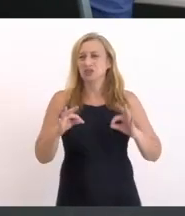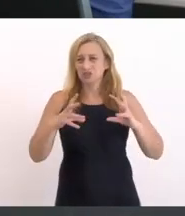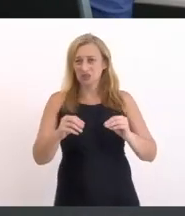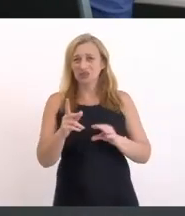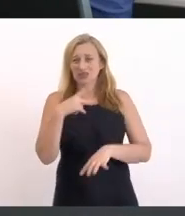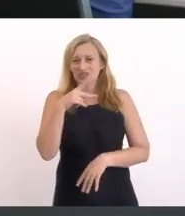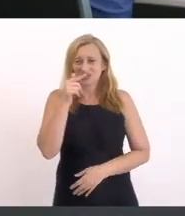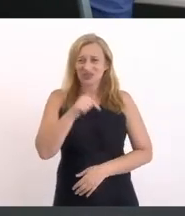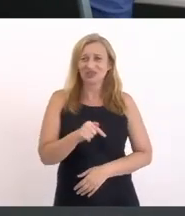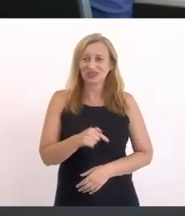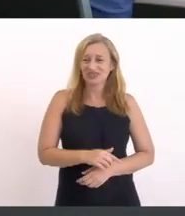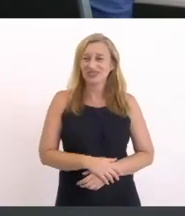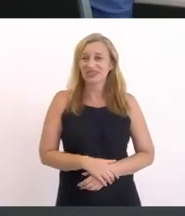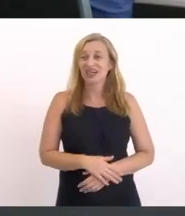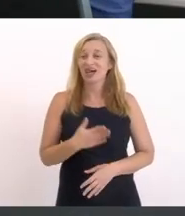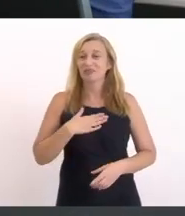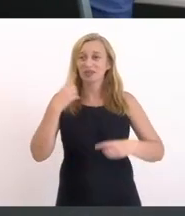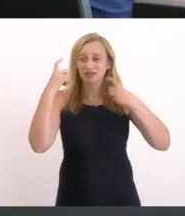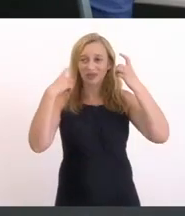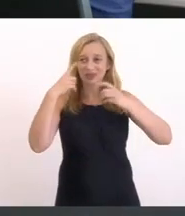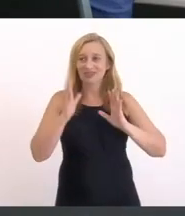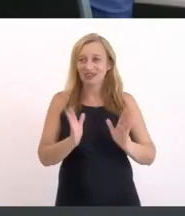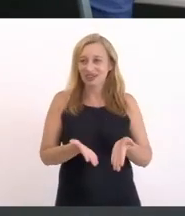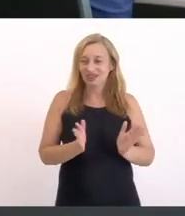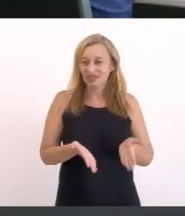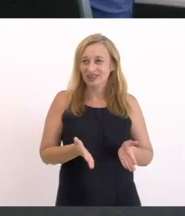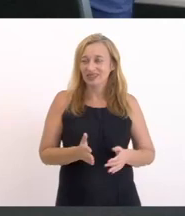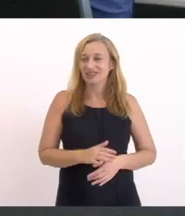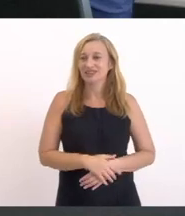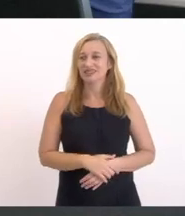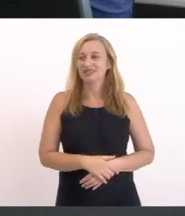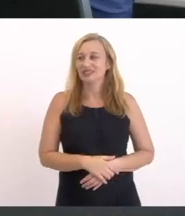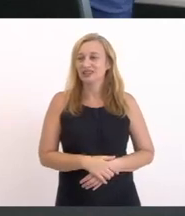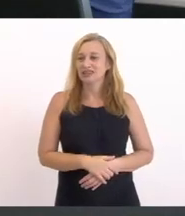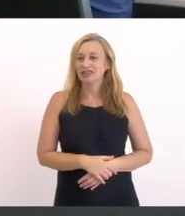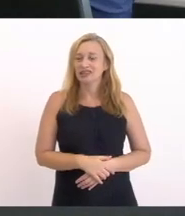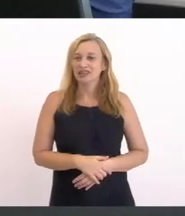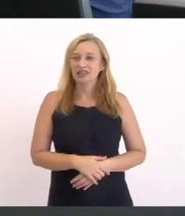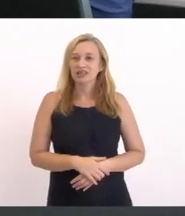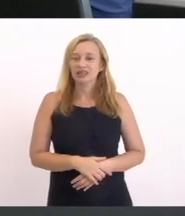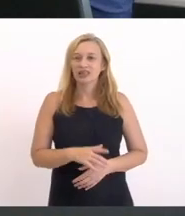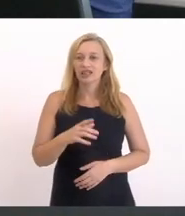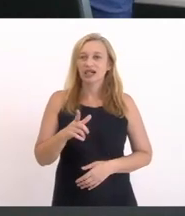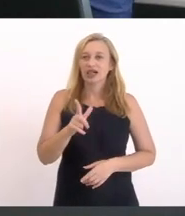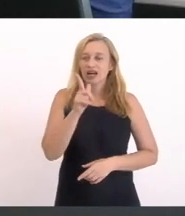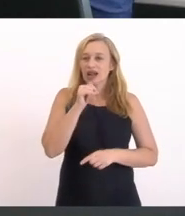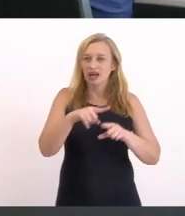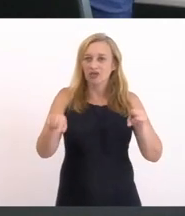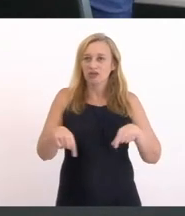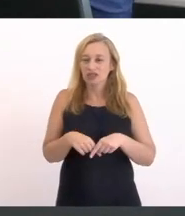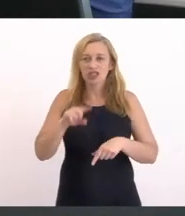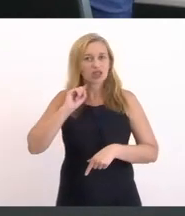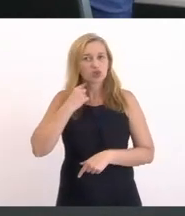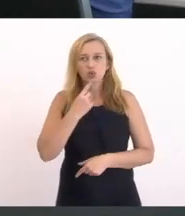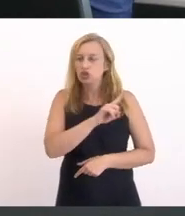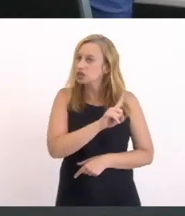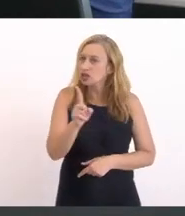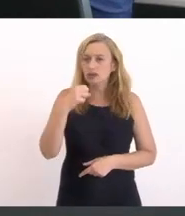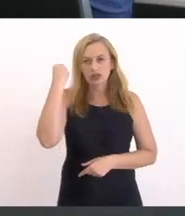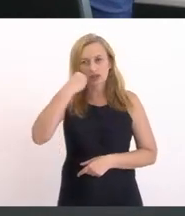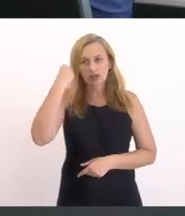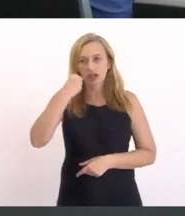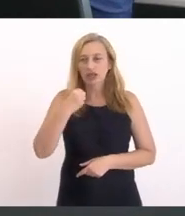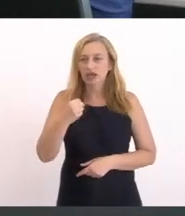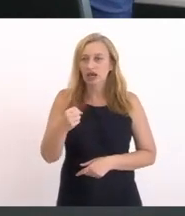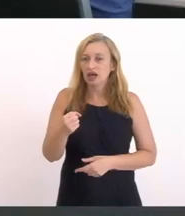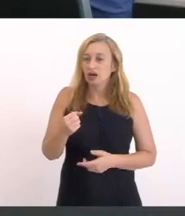falando aqui A minha preocupação agora Eu quero que fique claro Que a Lagoa de Sacareba Não está poluída não Gente Senão daqui a pouco Ninguém vai querer